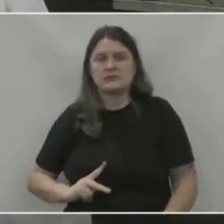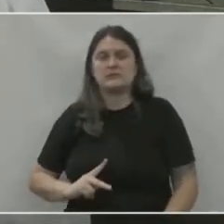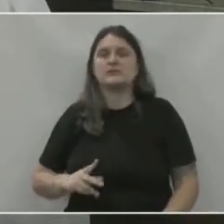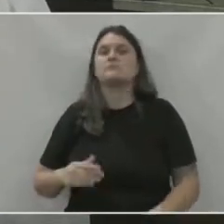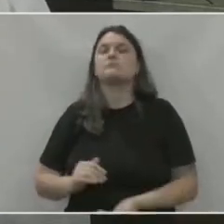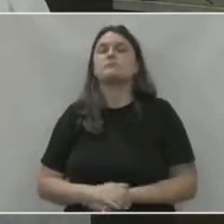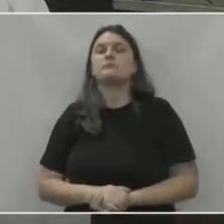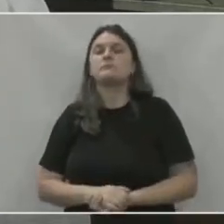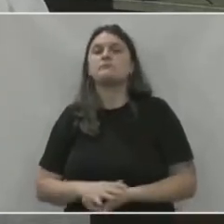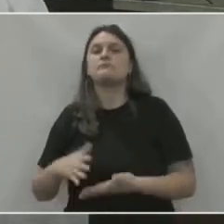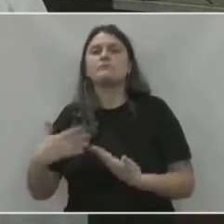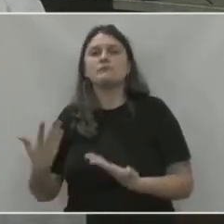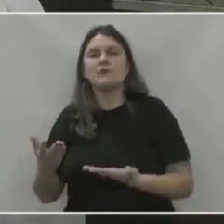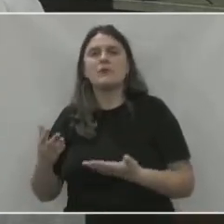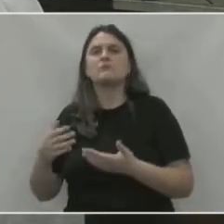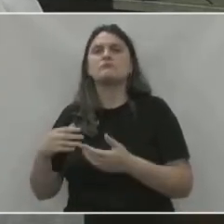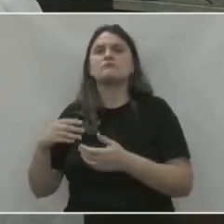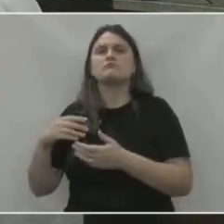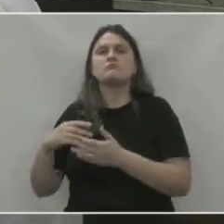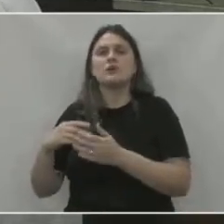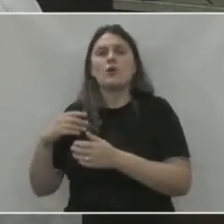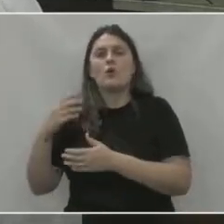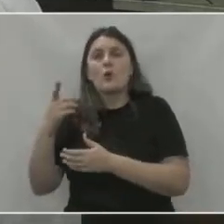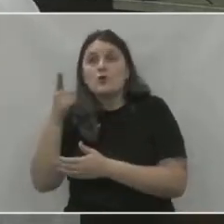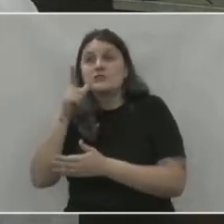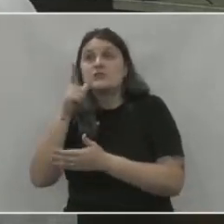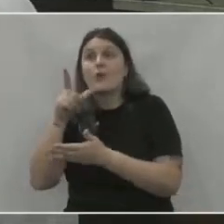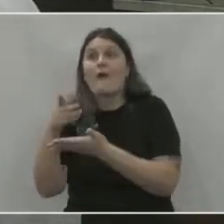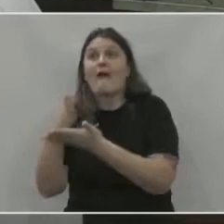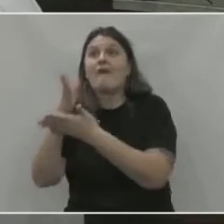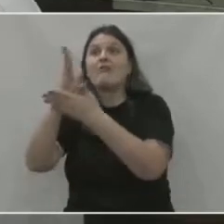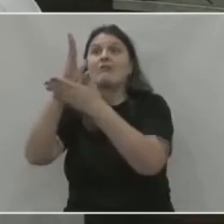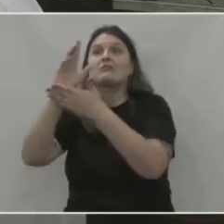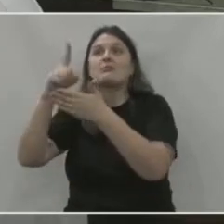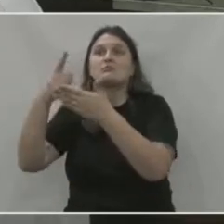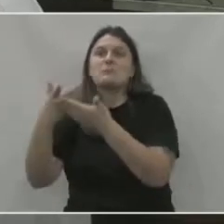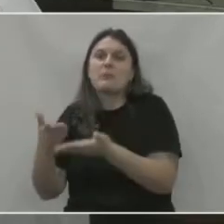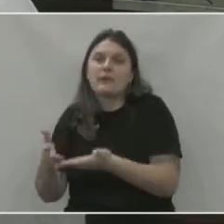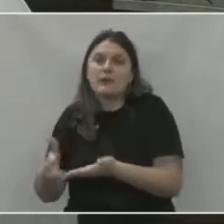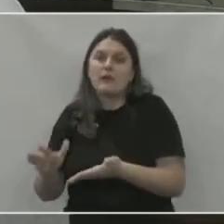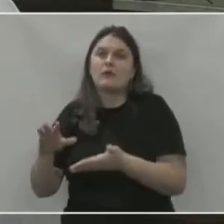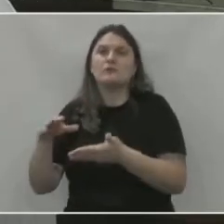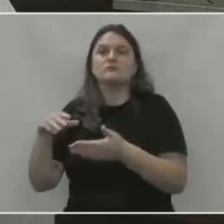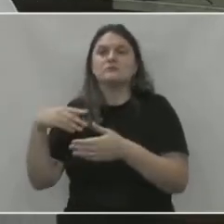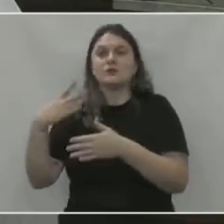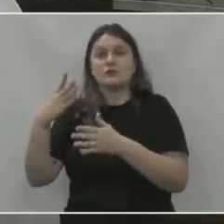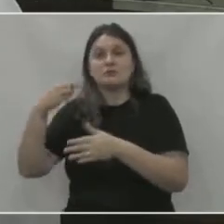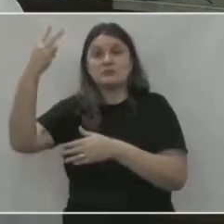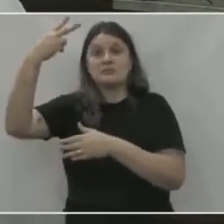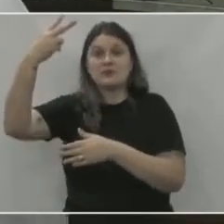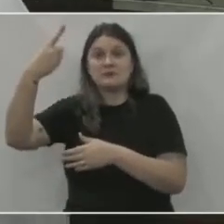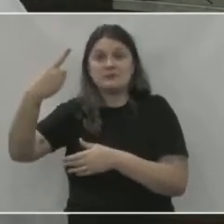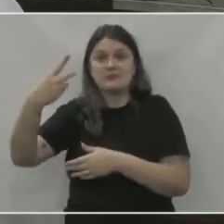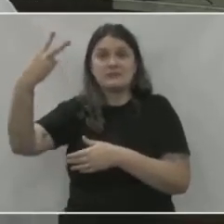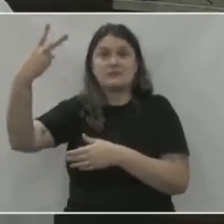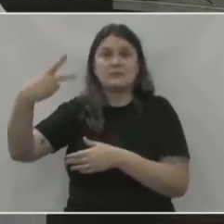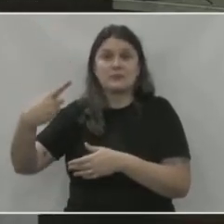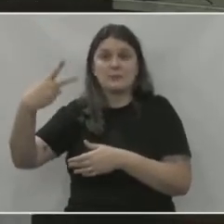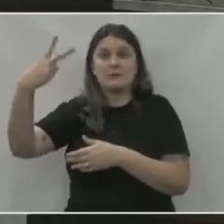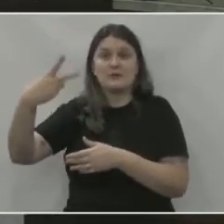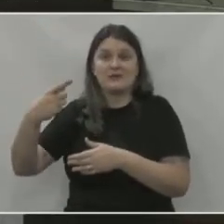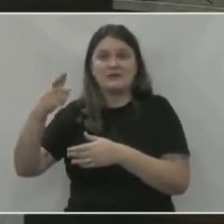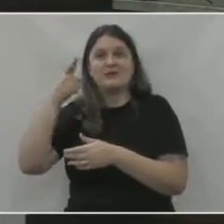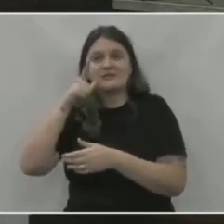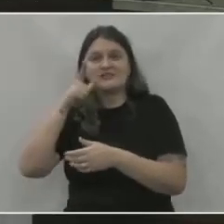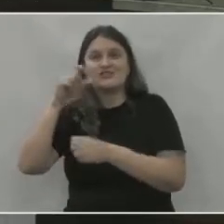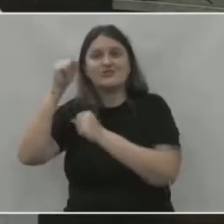enfim, aquele sobe e desce até hoje, né? Subiu, era da primeira divisão, caiu para a segunda, voltou para a primeira, caiu